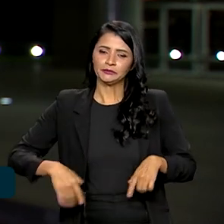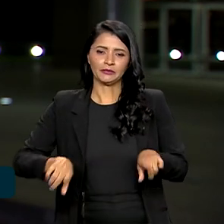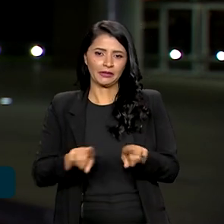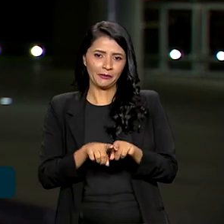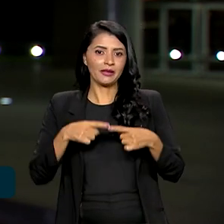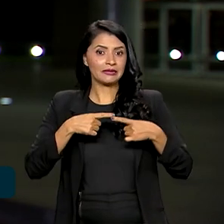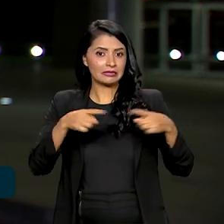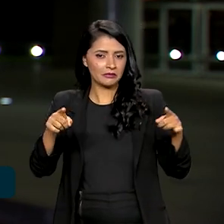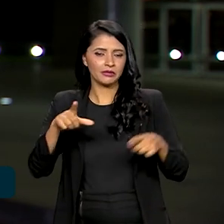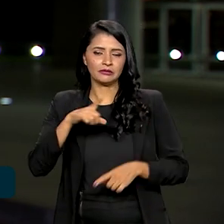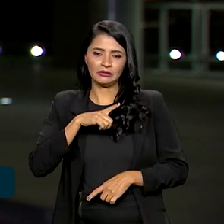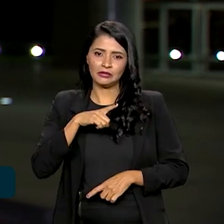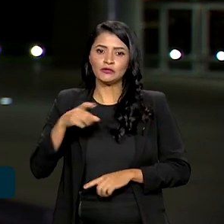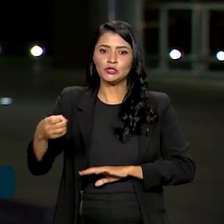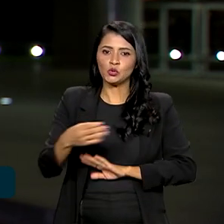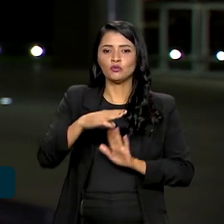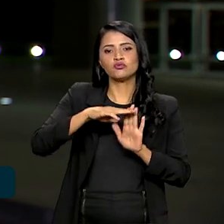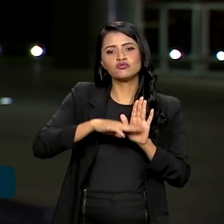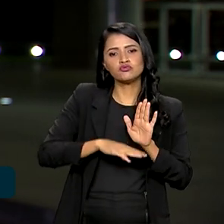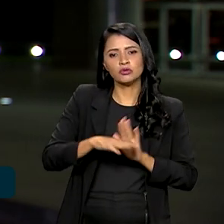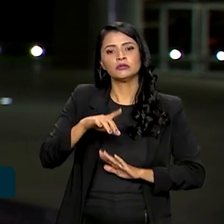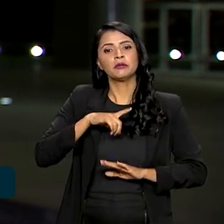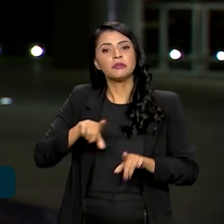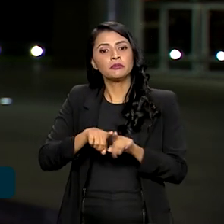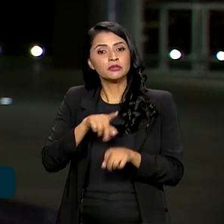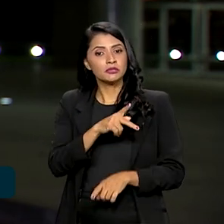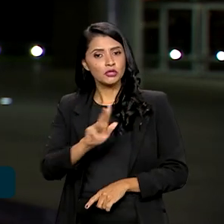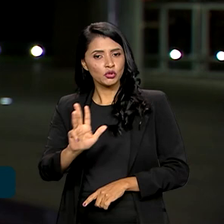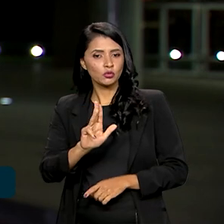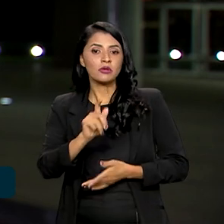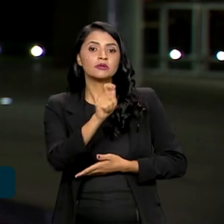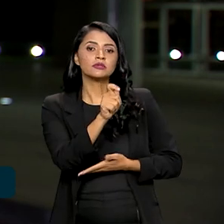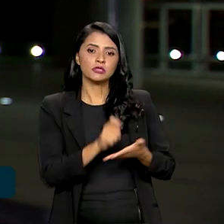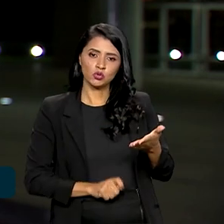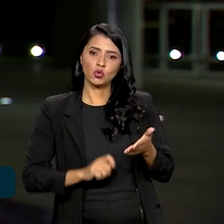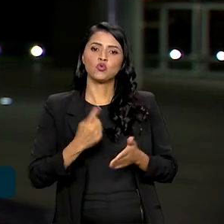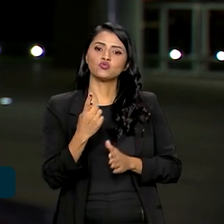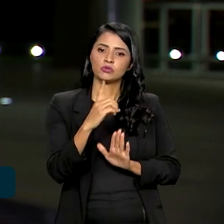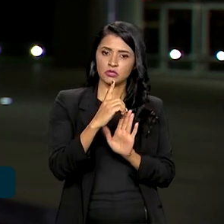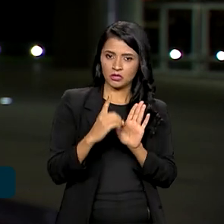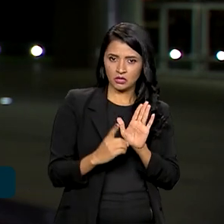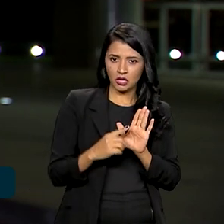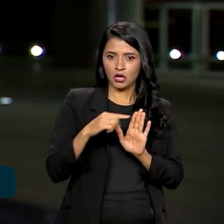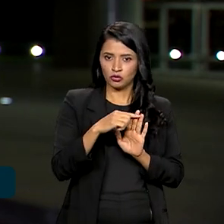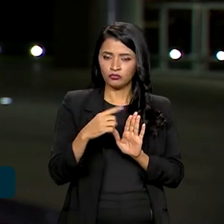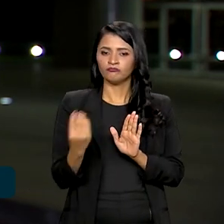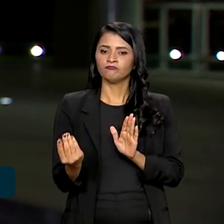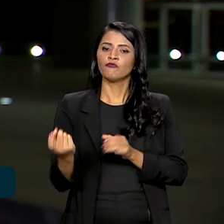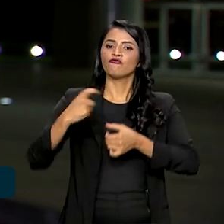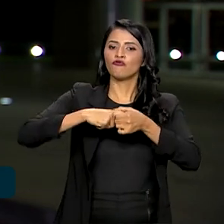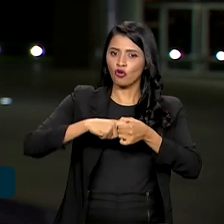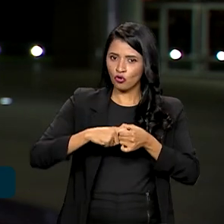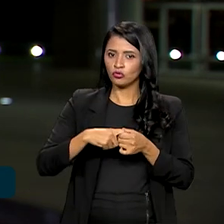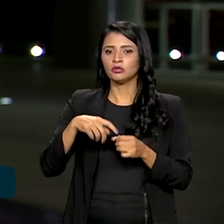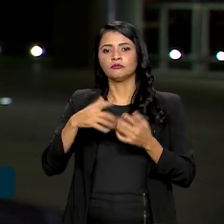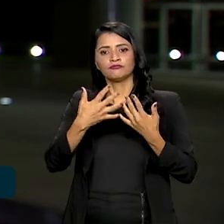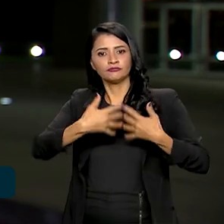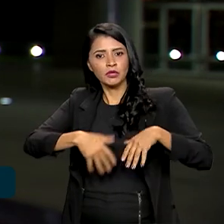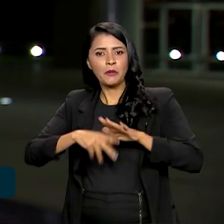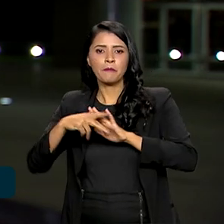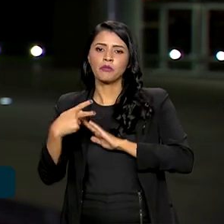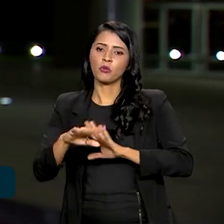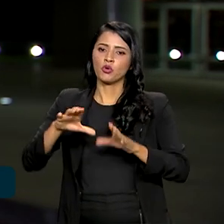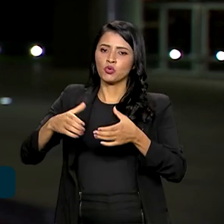lançamento e desse novo programa, o presidente Lula também assinou um decreto que retoma o funcionamento do